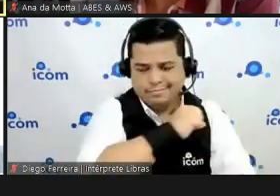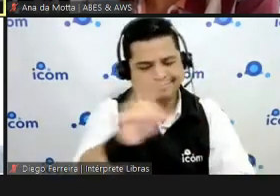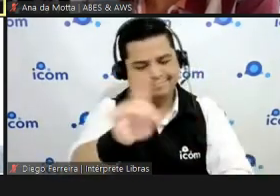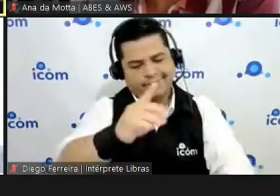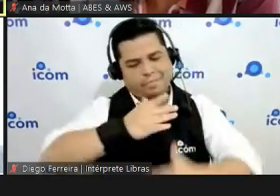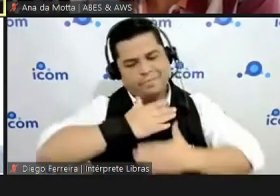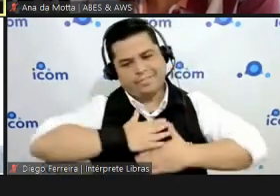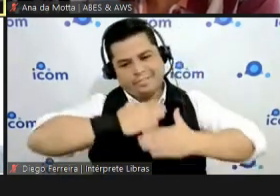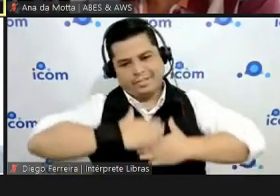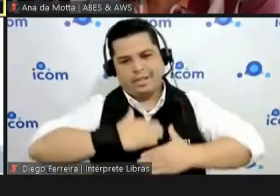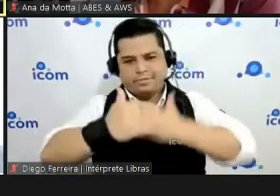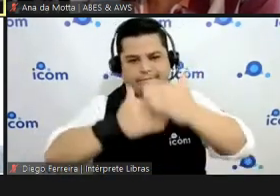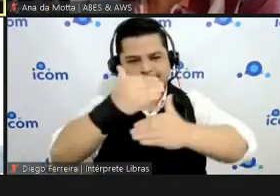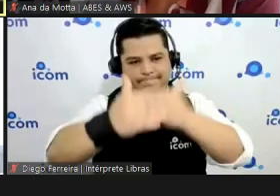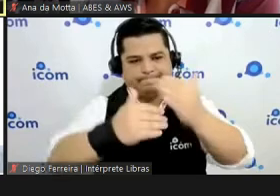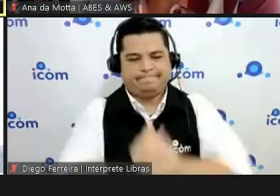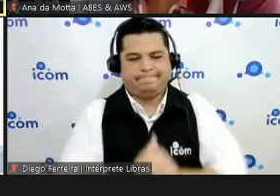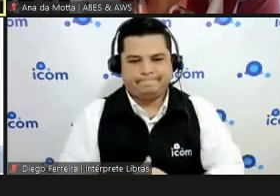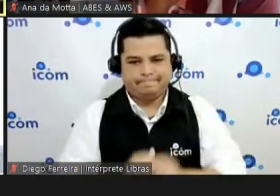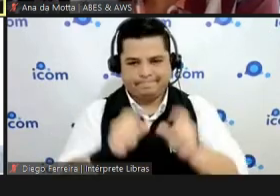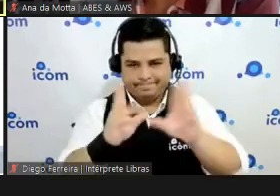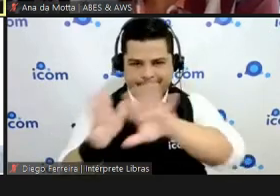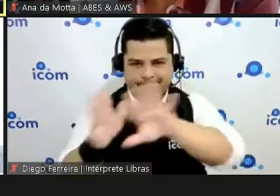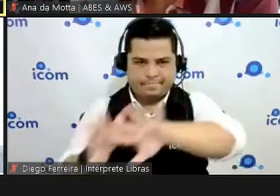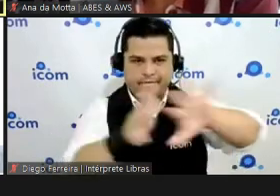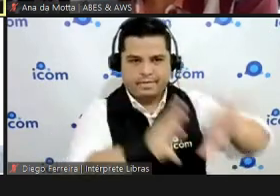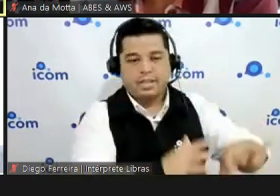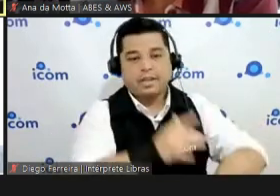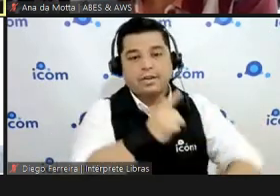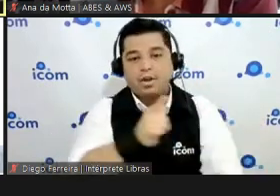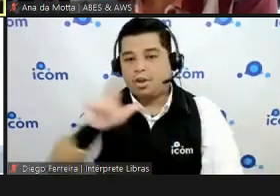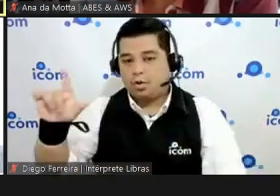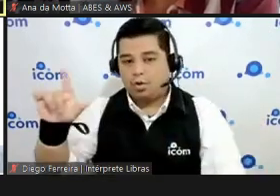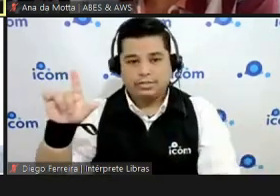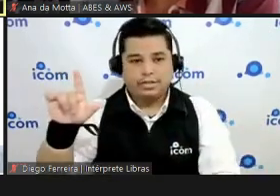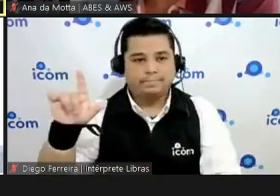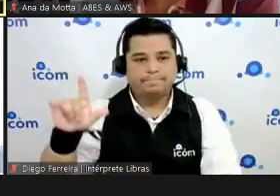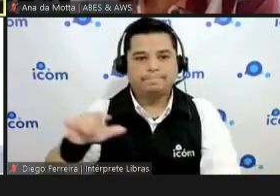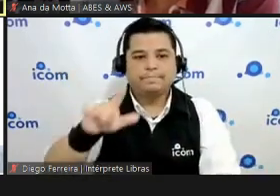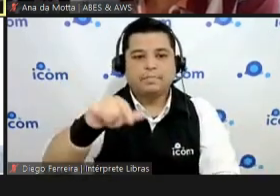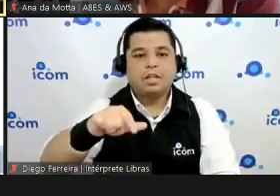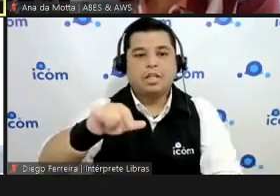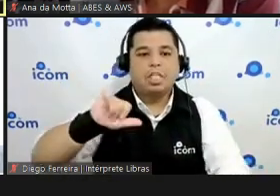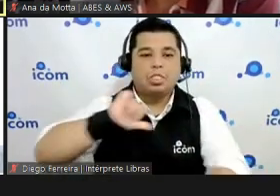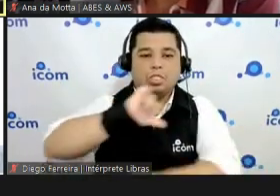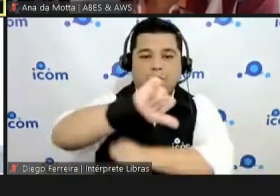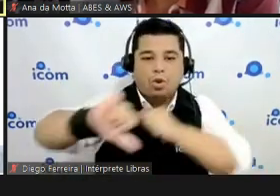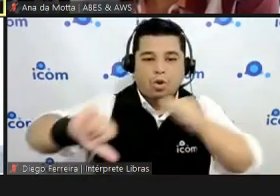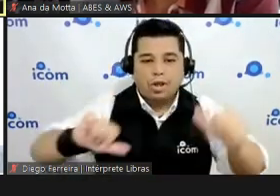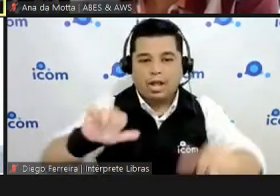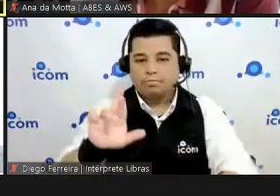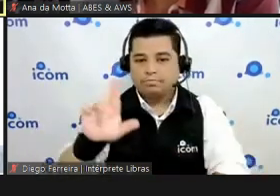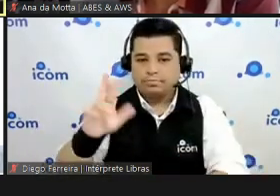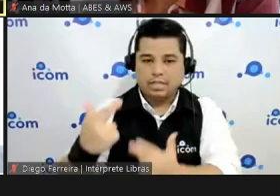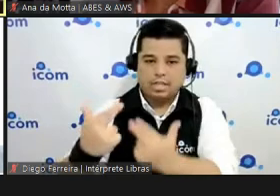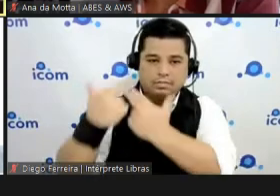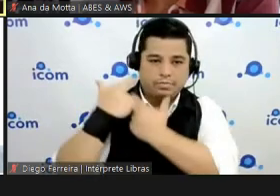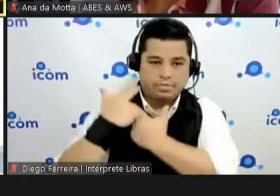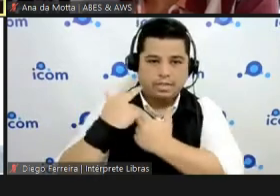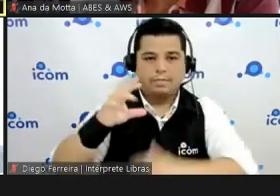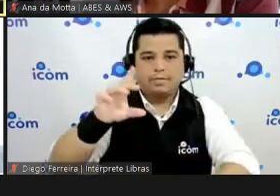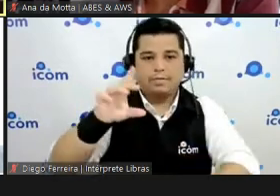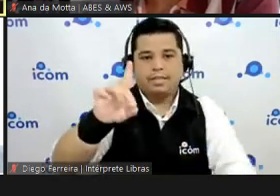Mudança de designação, né? Então, agora é amostra no lugar de prova de conceito, então, por exemplo, uma situação dessa, traz o note